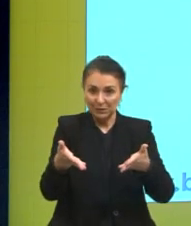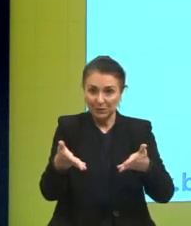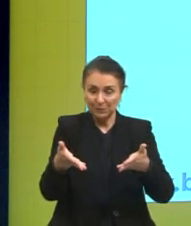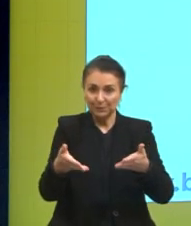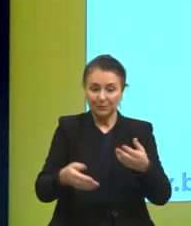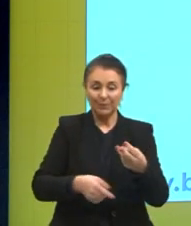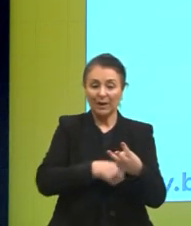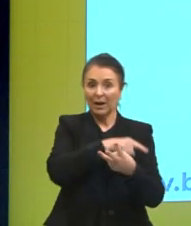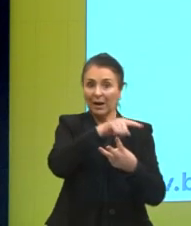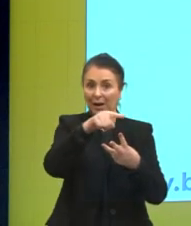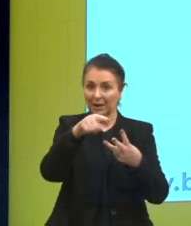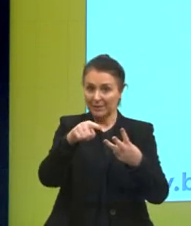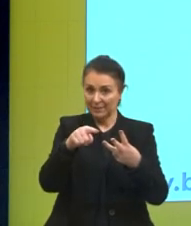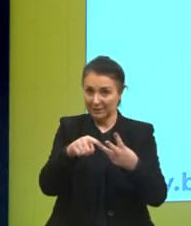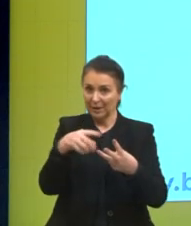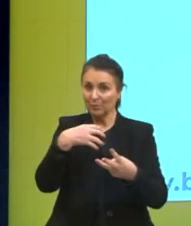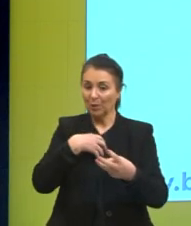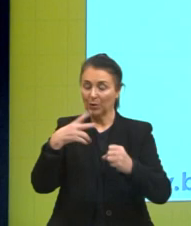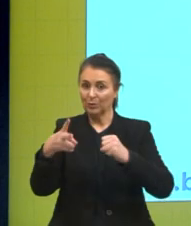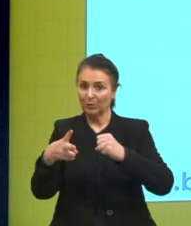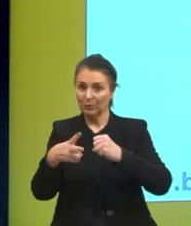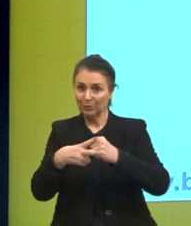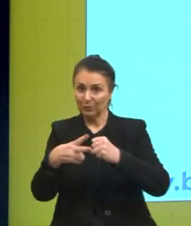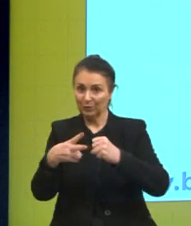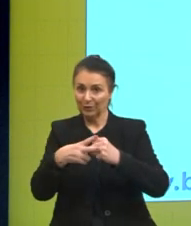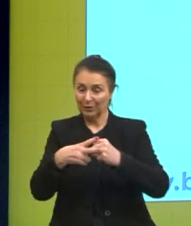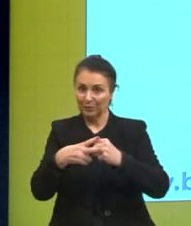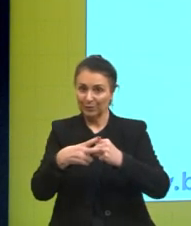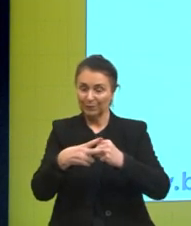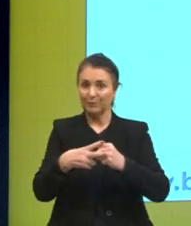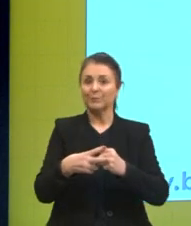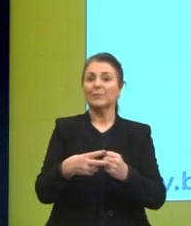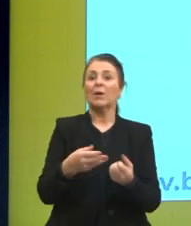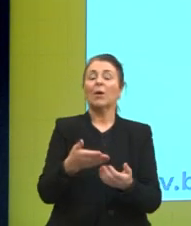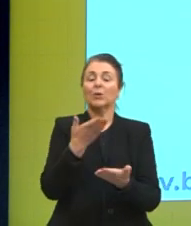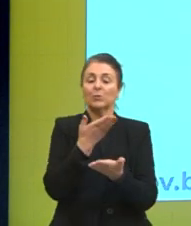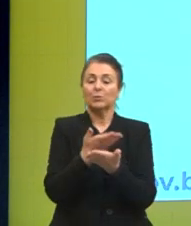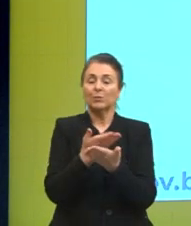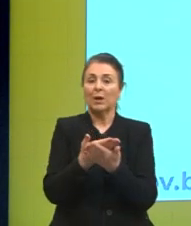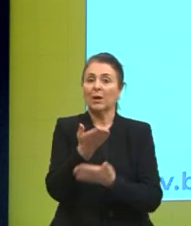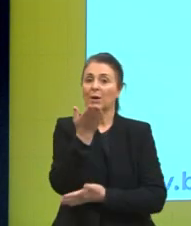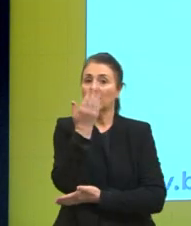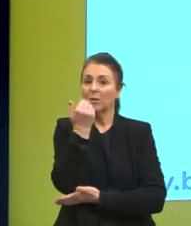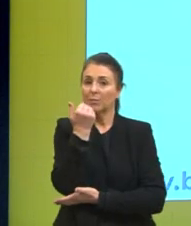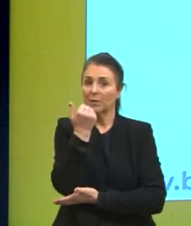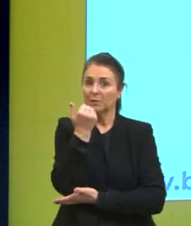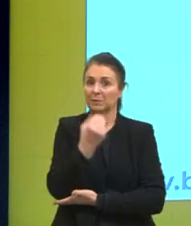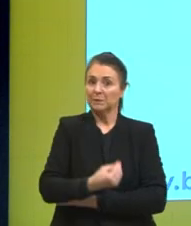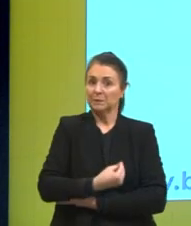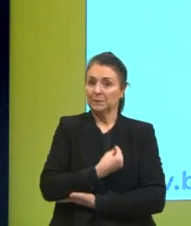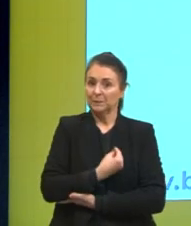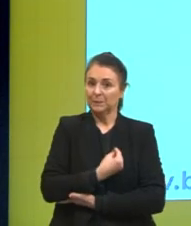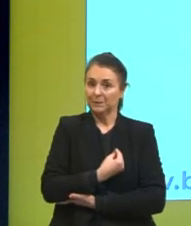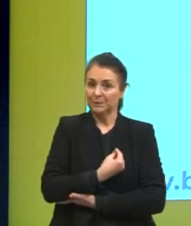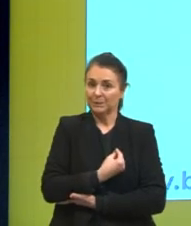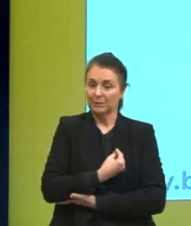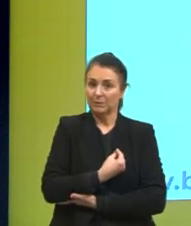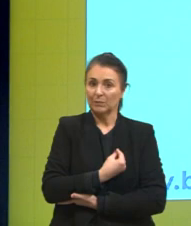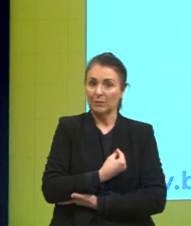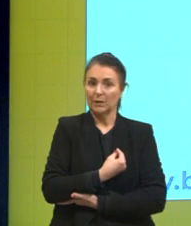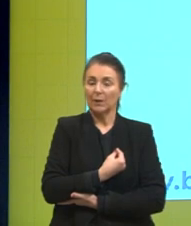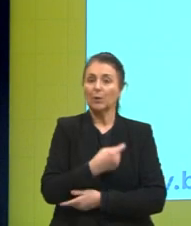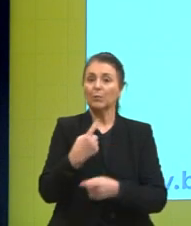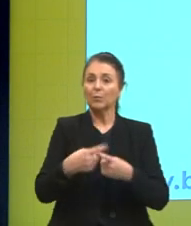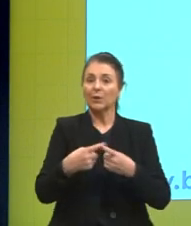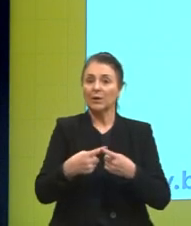três conjugações estudar comer viver presente do indicativo vai tratar do momento